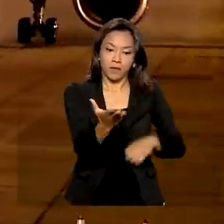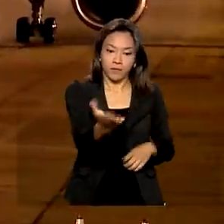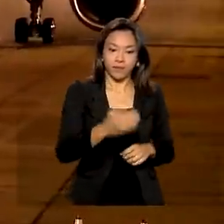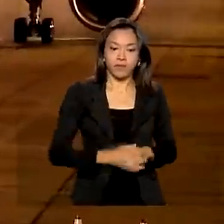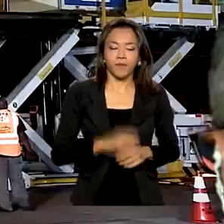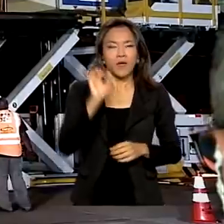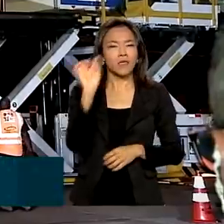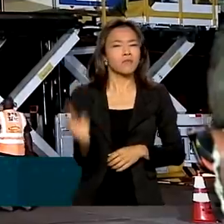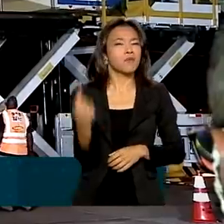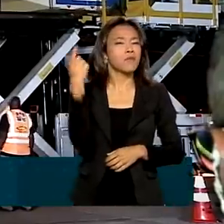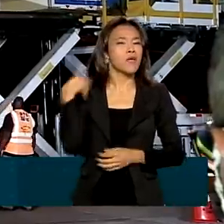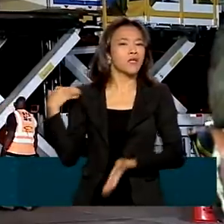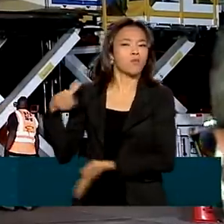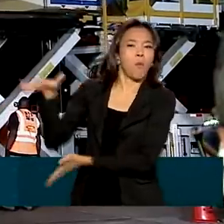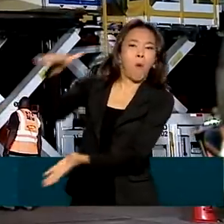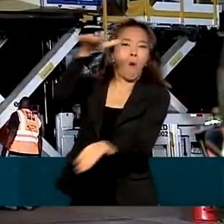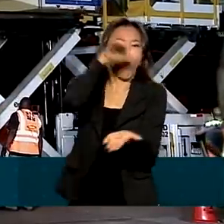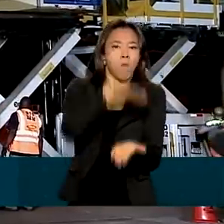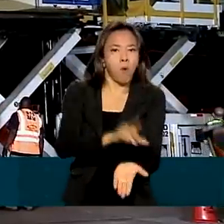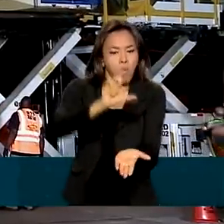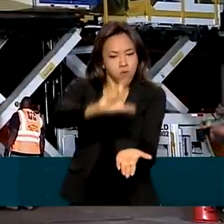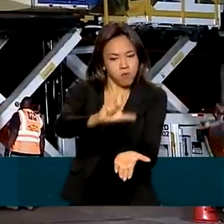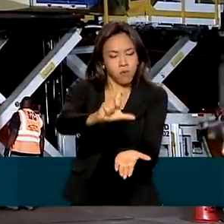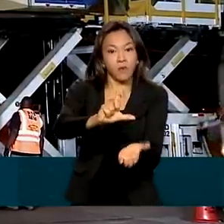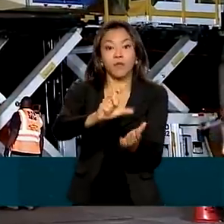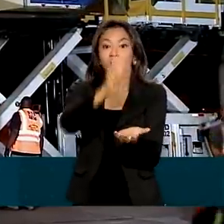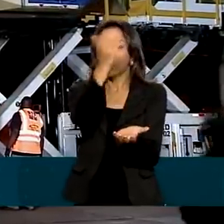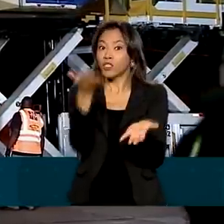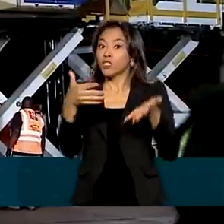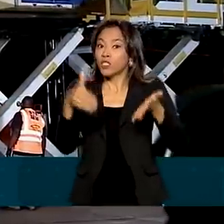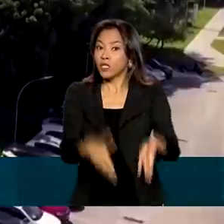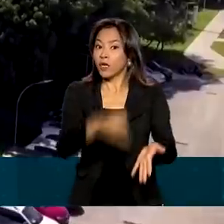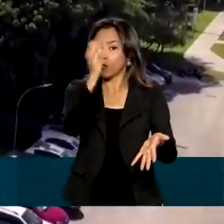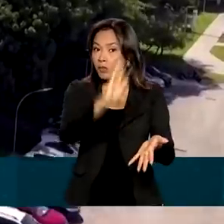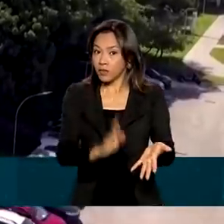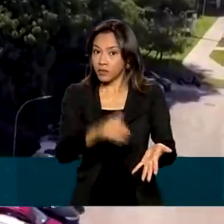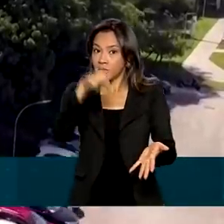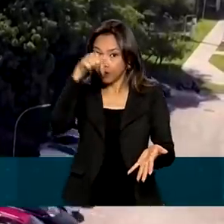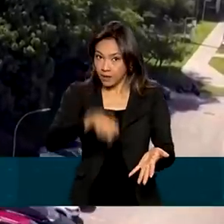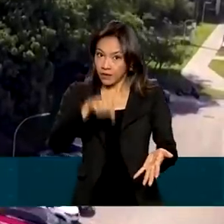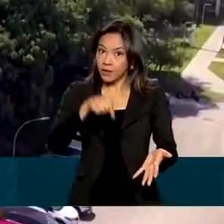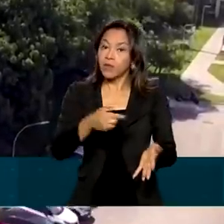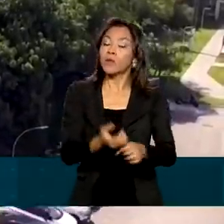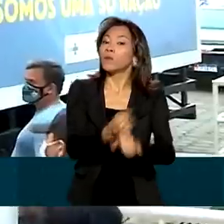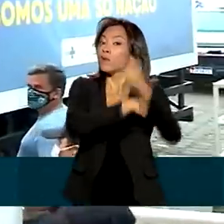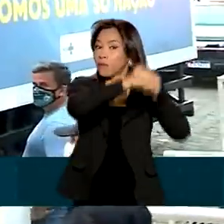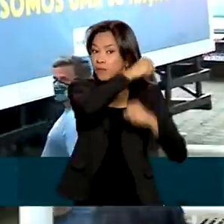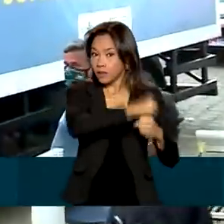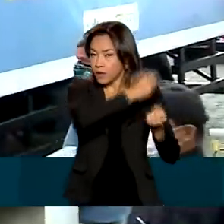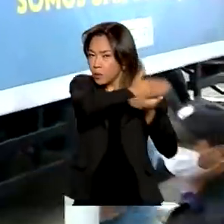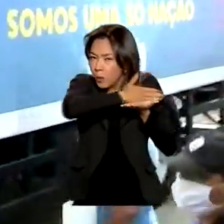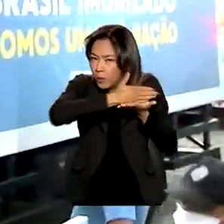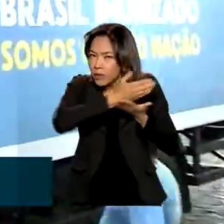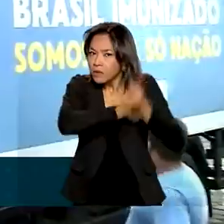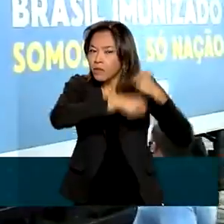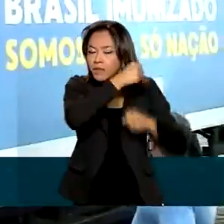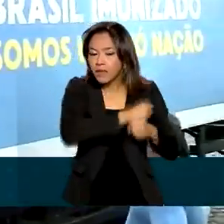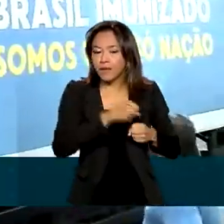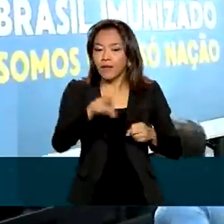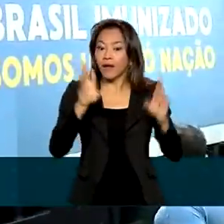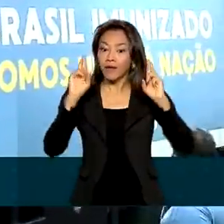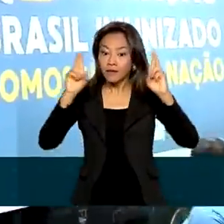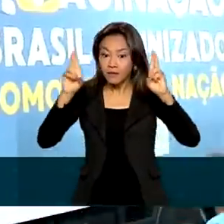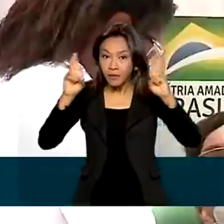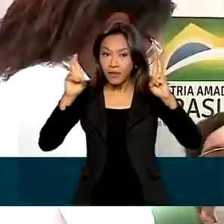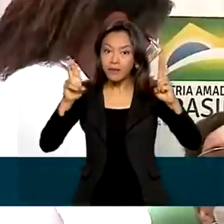vacina contra a Covid-19 chegaram ao país no começo do ano. Junto aos imunizantes estava a esperança de